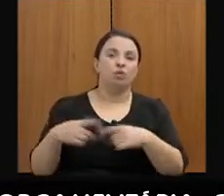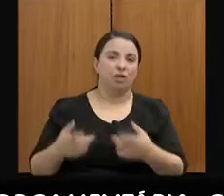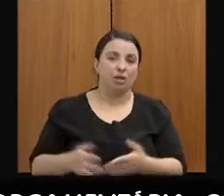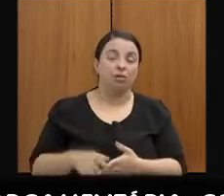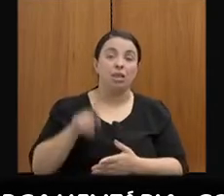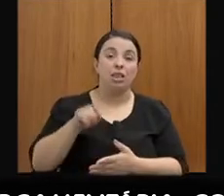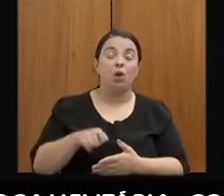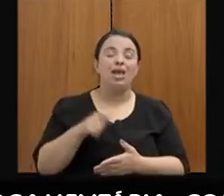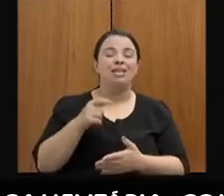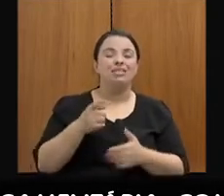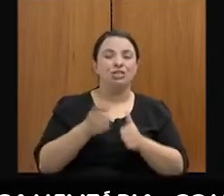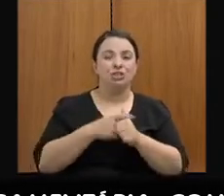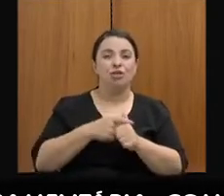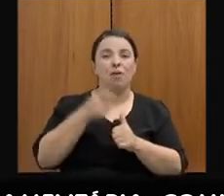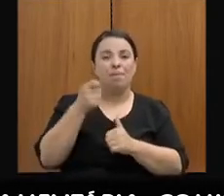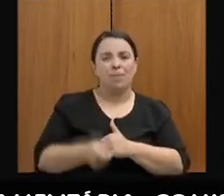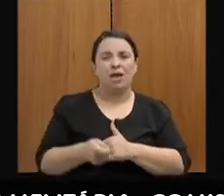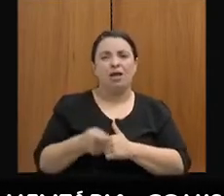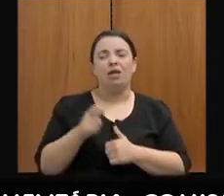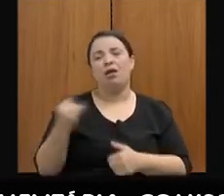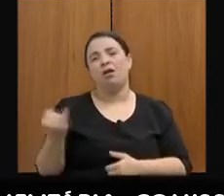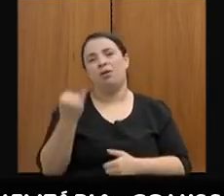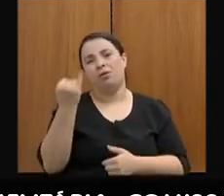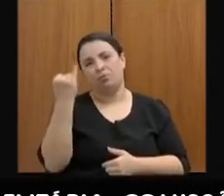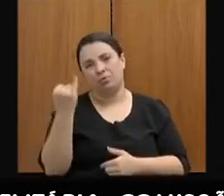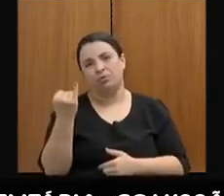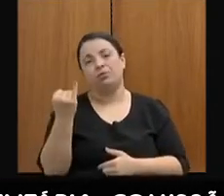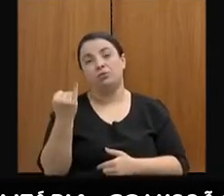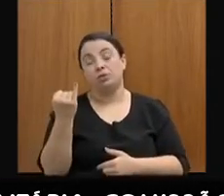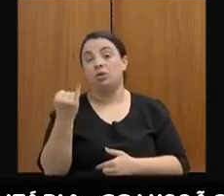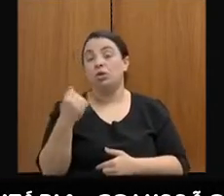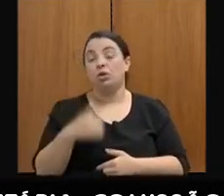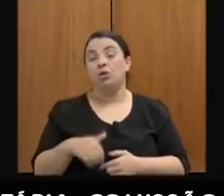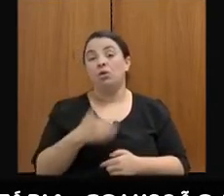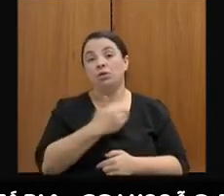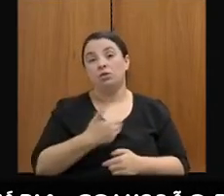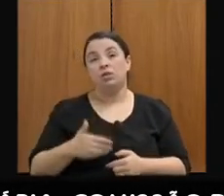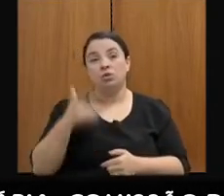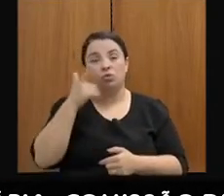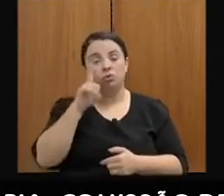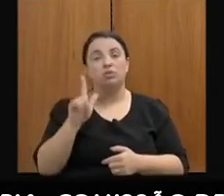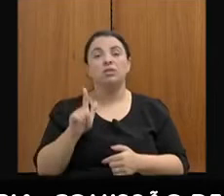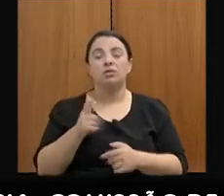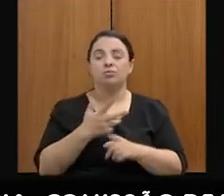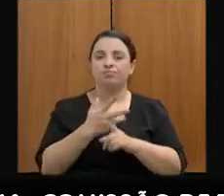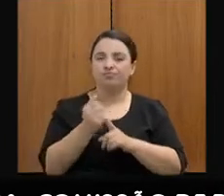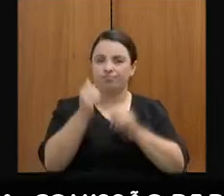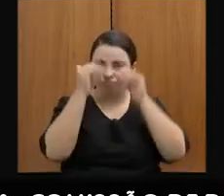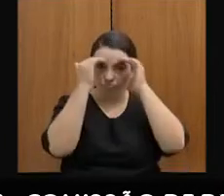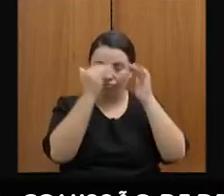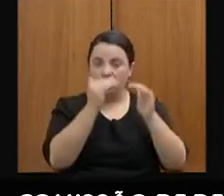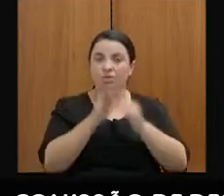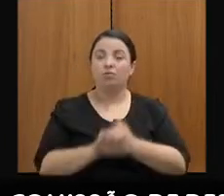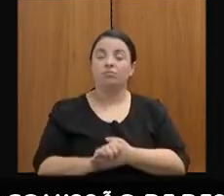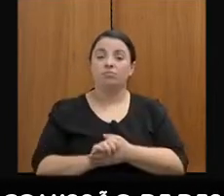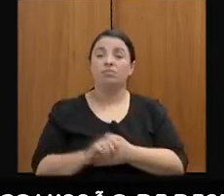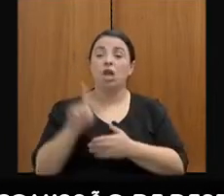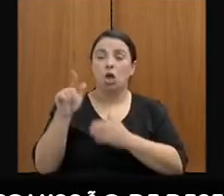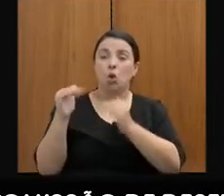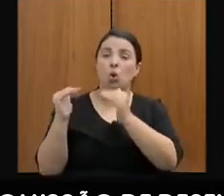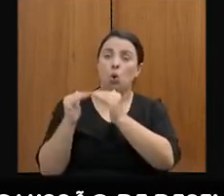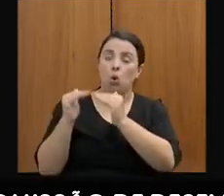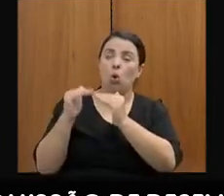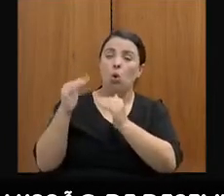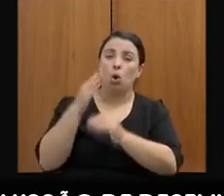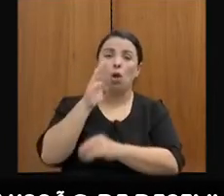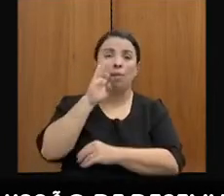foi muito importante e o que o Estado conseguiu cumprir. Também, eu concordo com a deputada Beatriz que é a obrigação